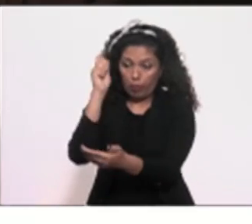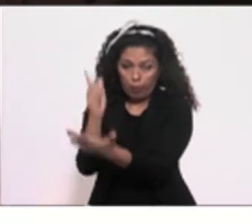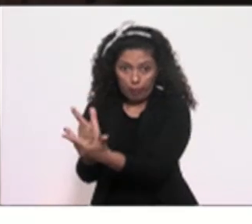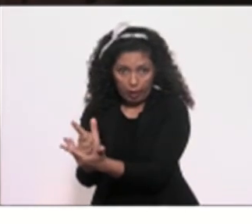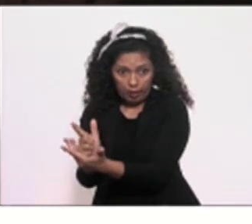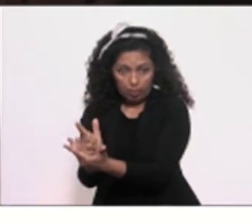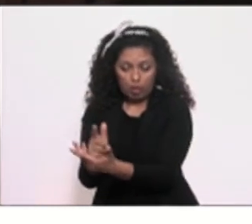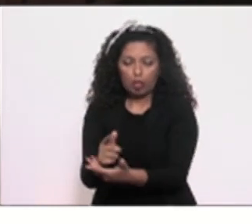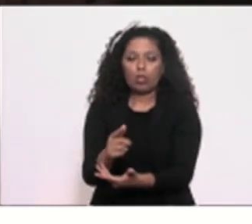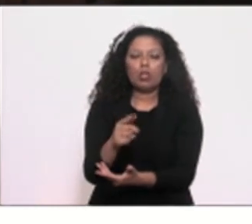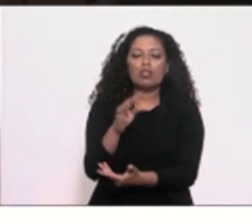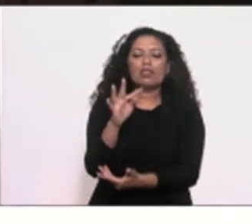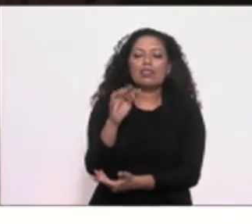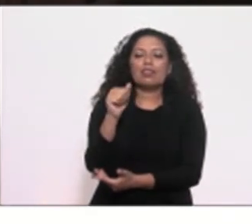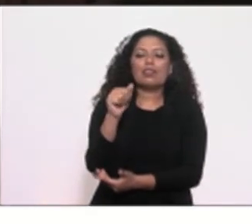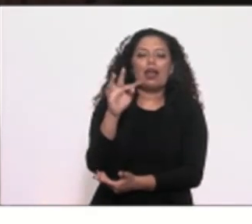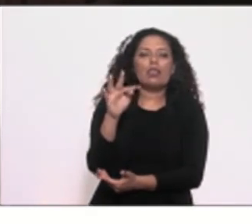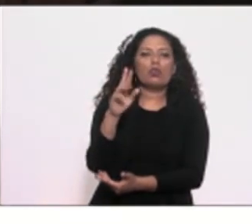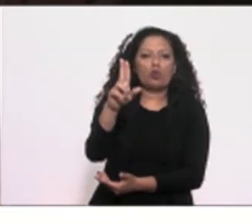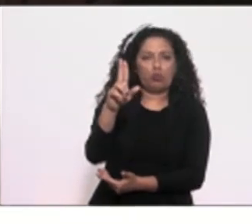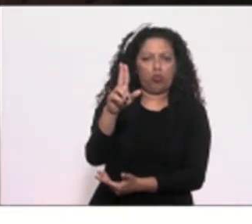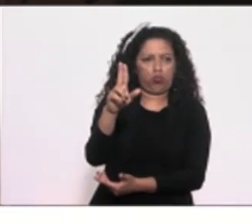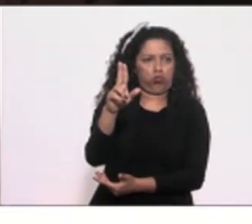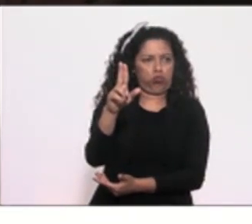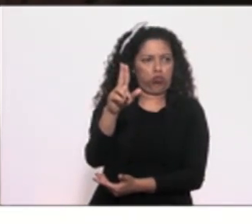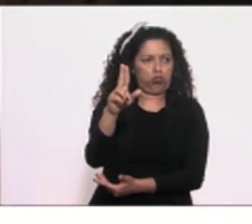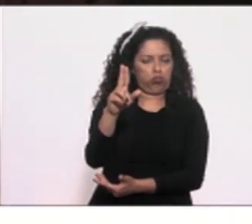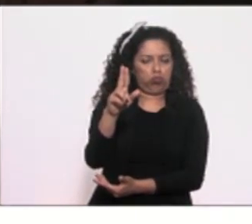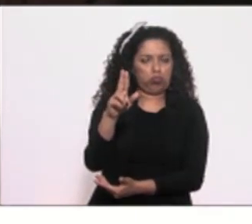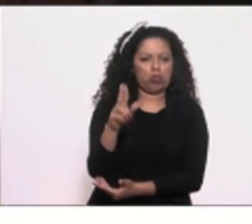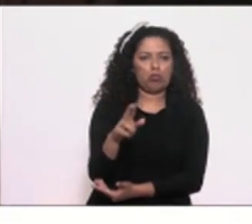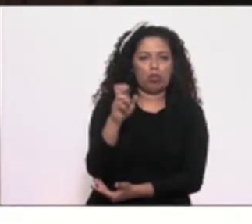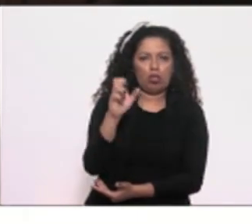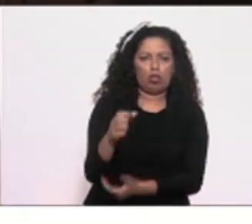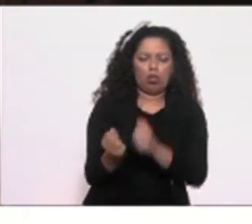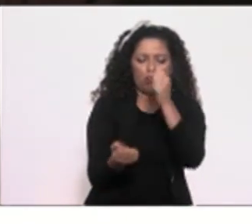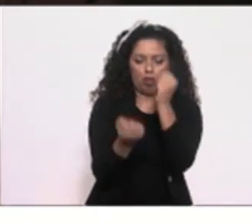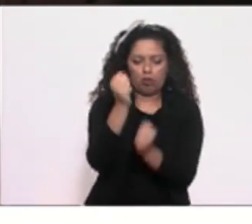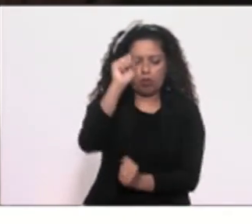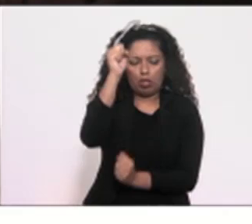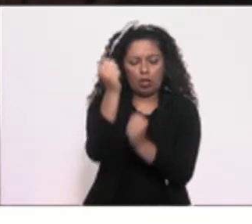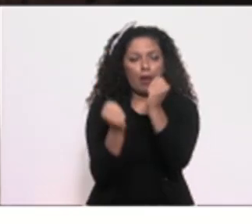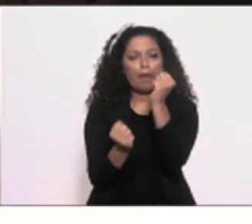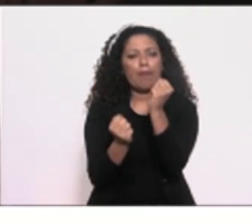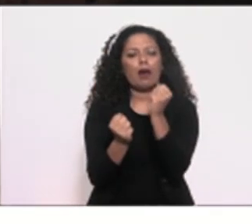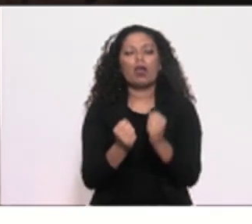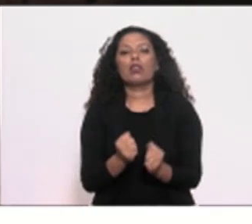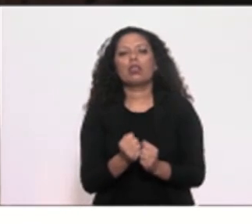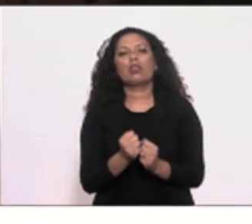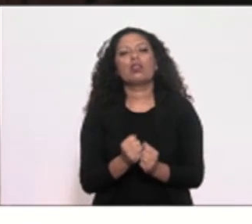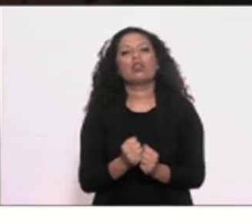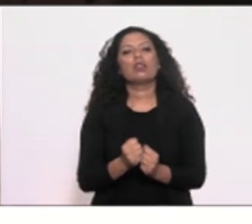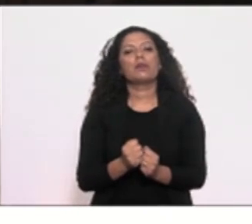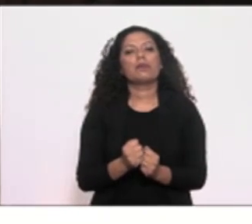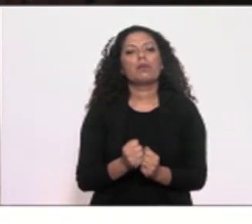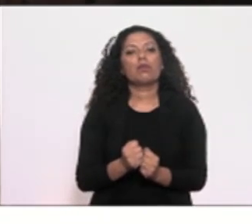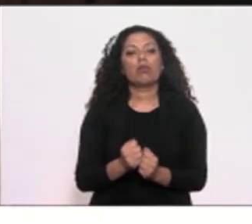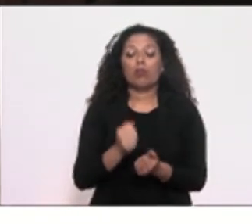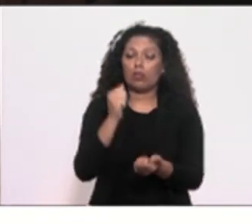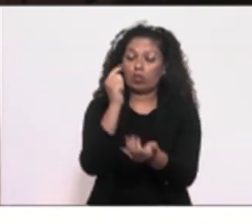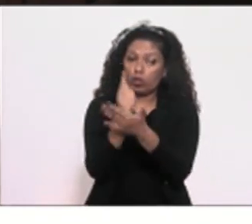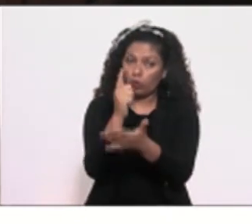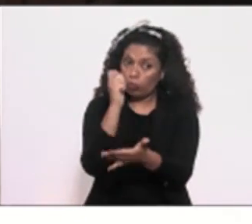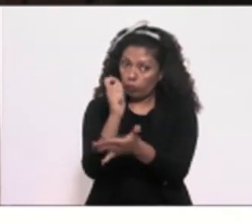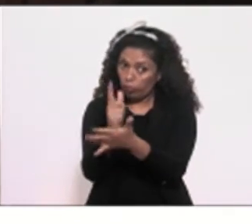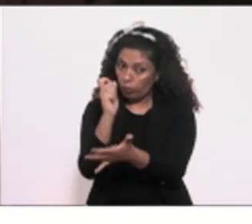Tatuzão, que é aquele equipamento enorme de abrir túnel, que foi comprado